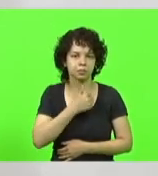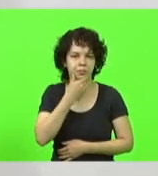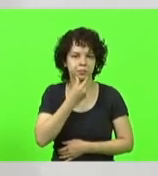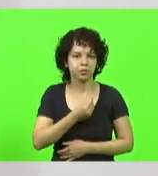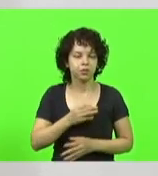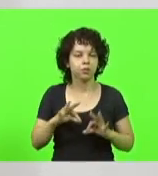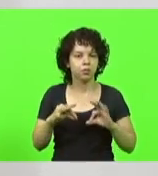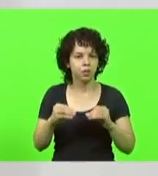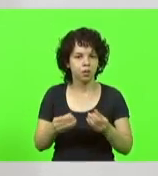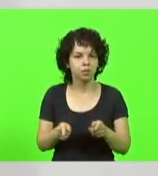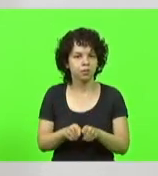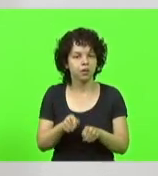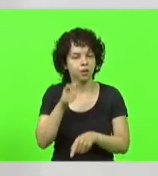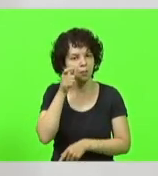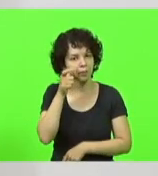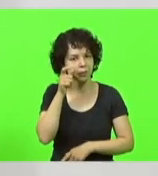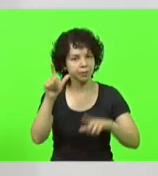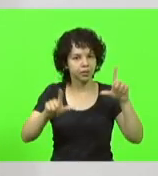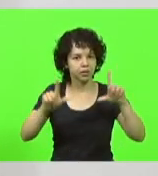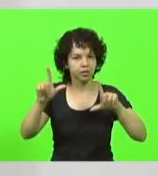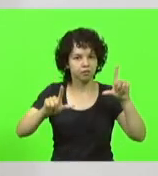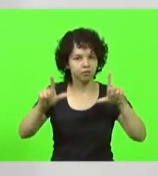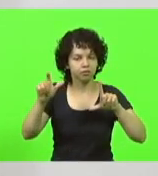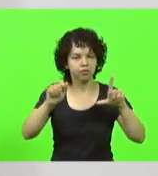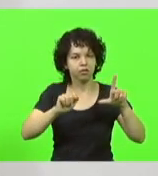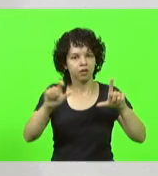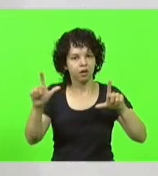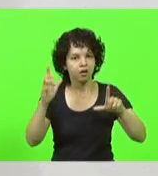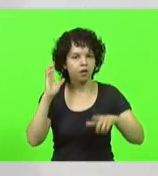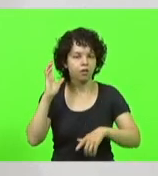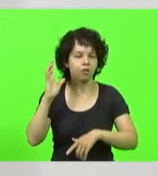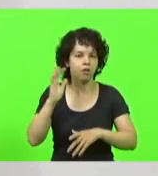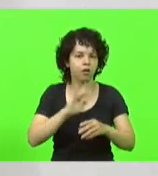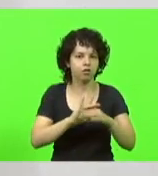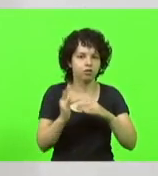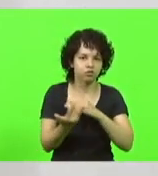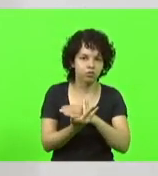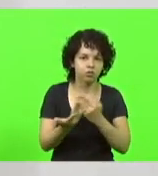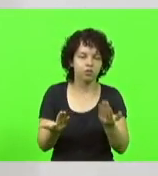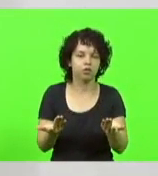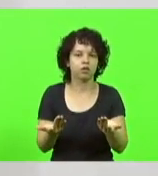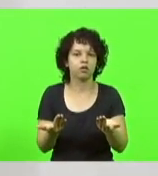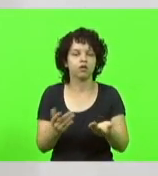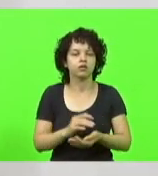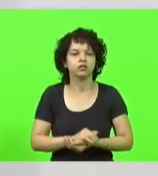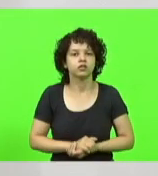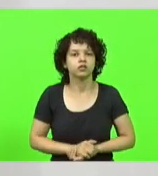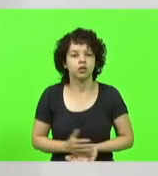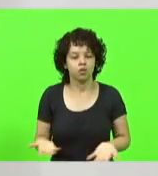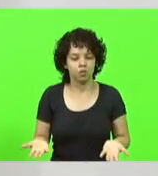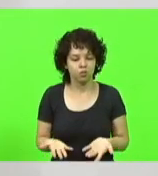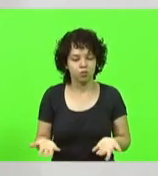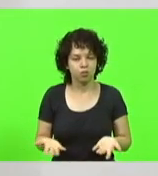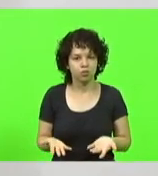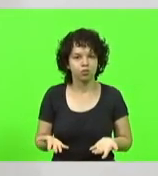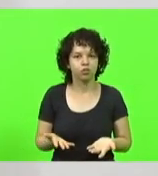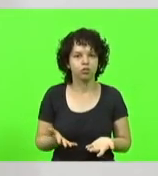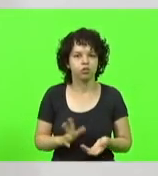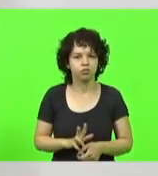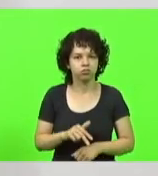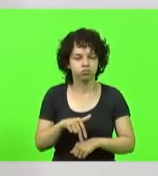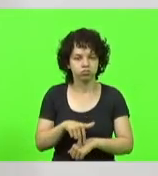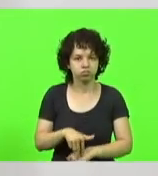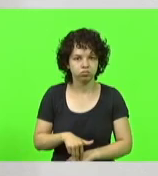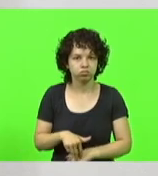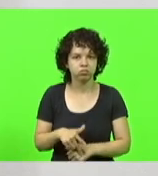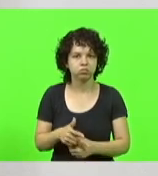todos que nos acompanham pela TVA ou pelas redes sociais. venham nessa tribuna no dia de hoje falar um